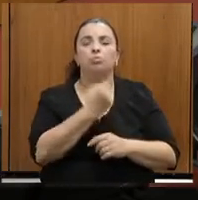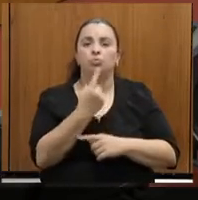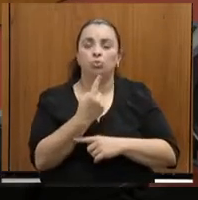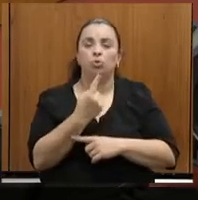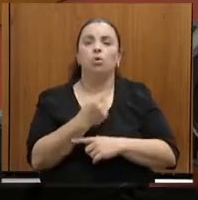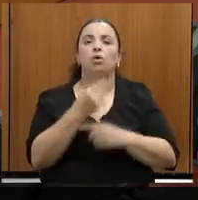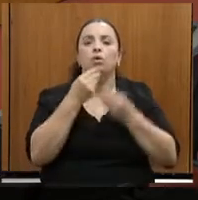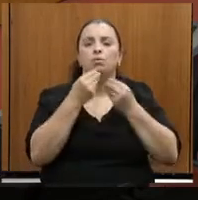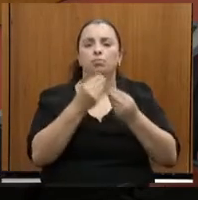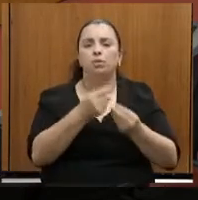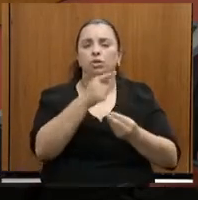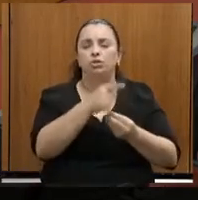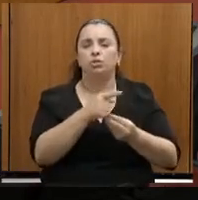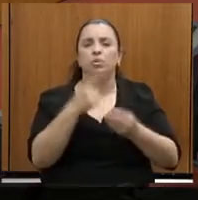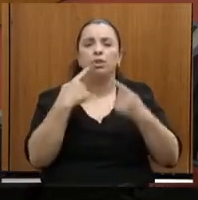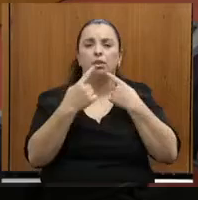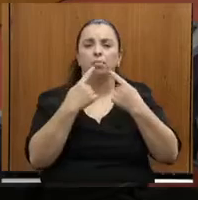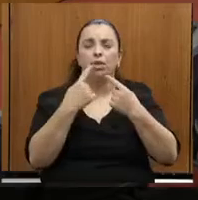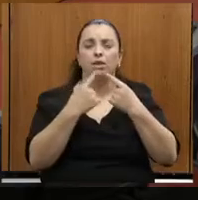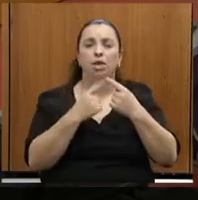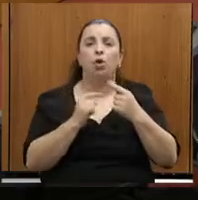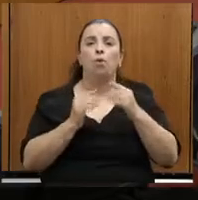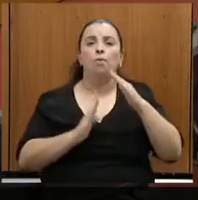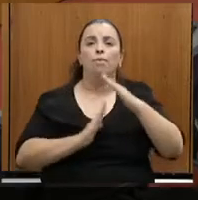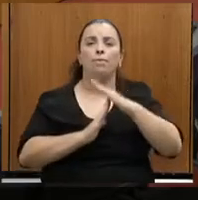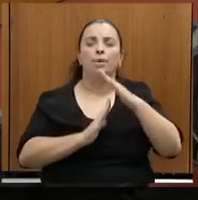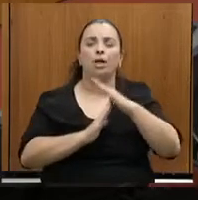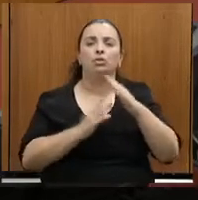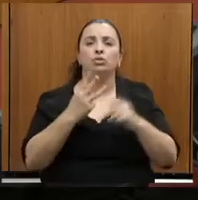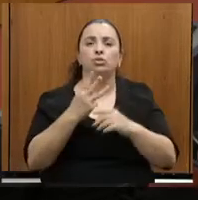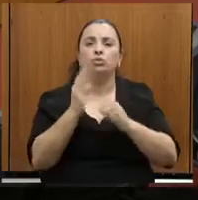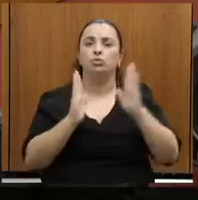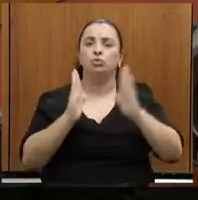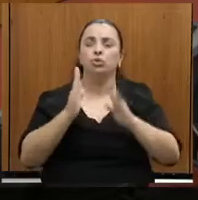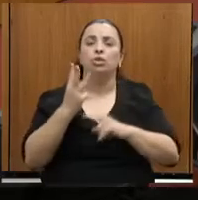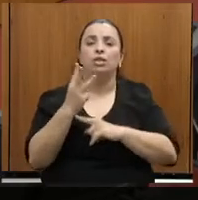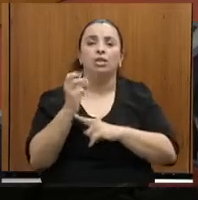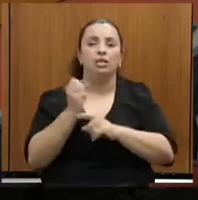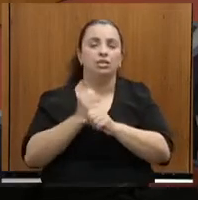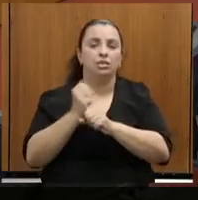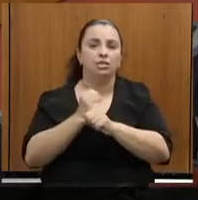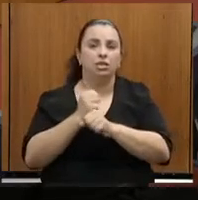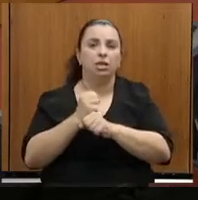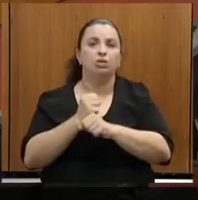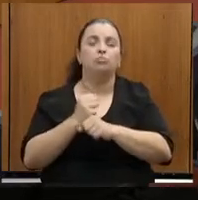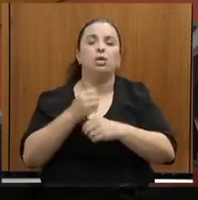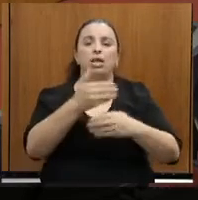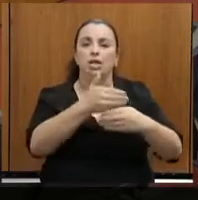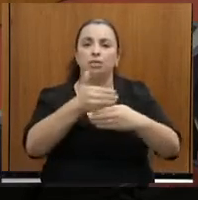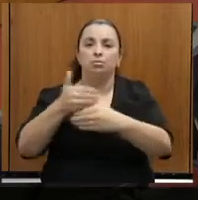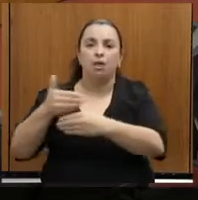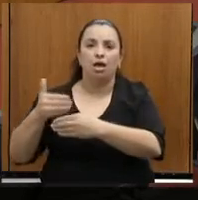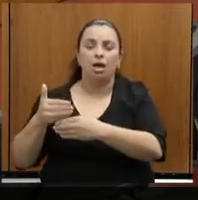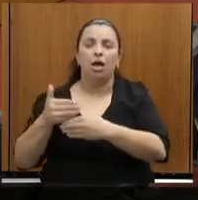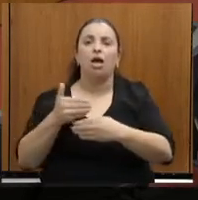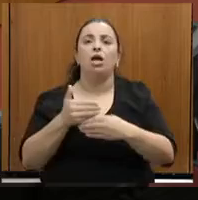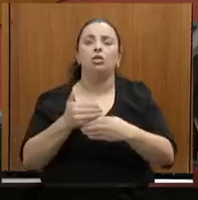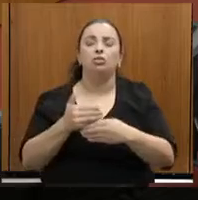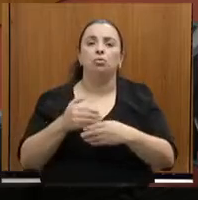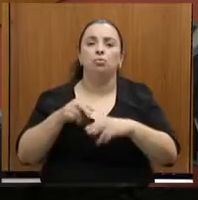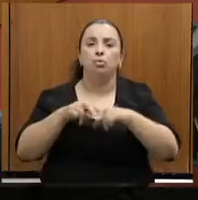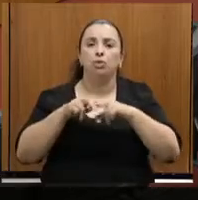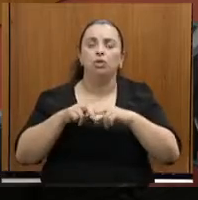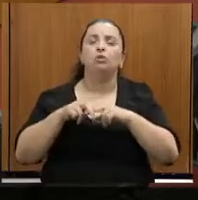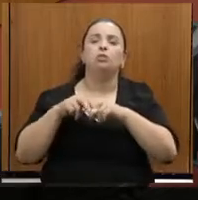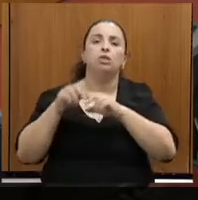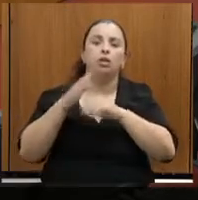debater as consequências do fim do prazo de três anos previsto para descaracterização das barrais de contenção de rejeitos ou resíduos alteados pelo método da